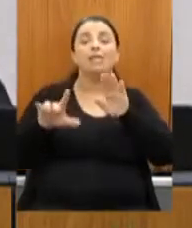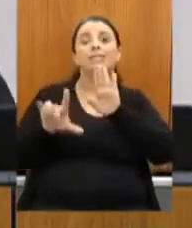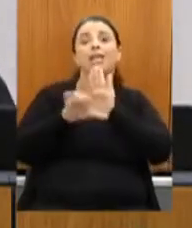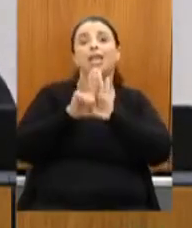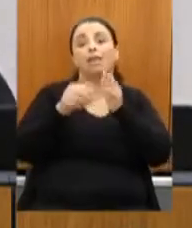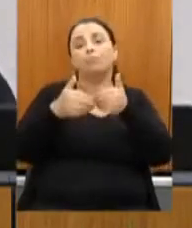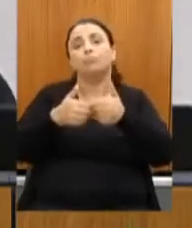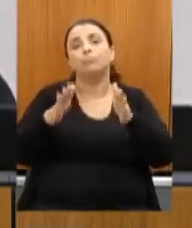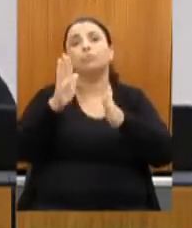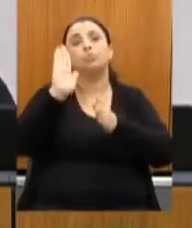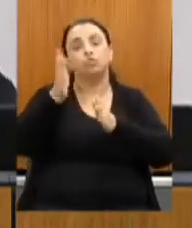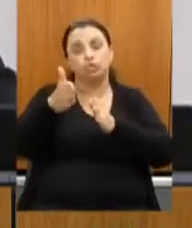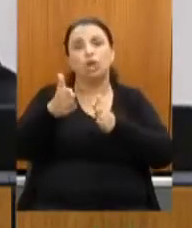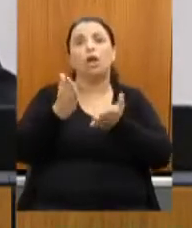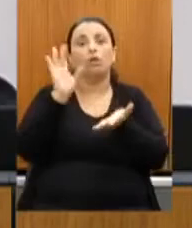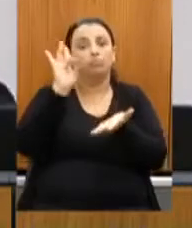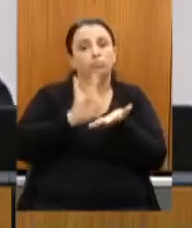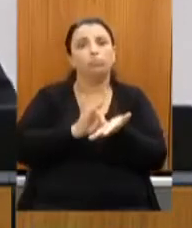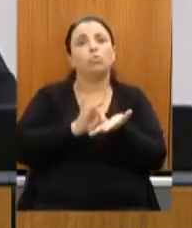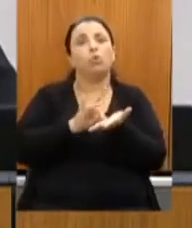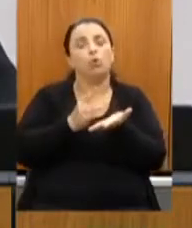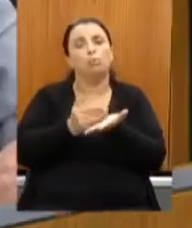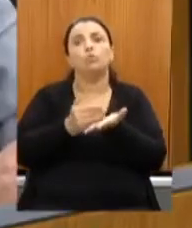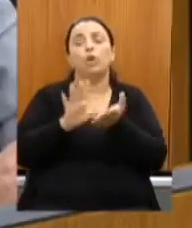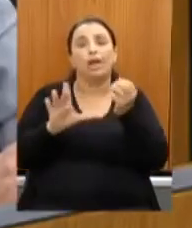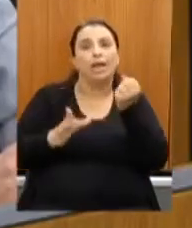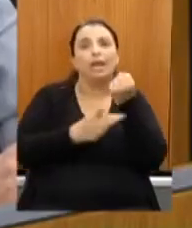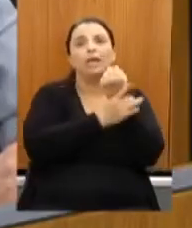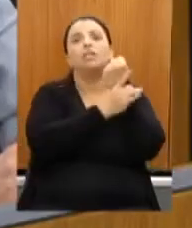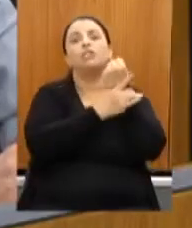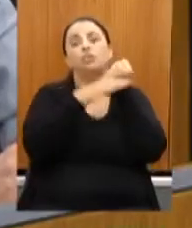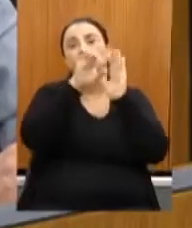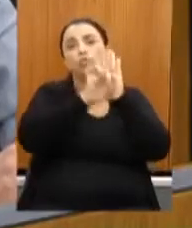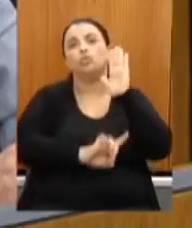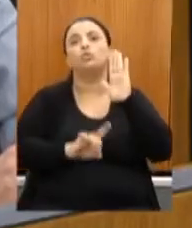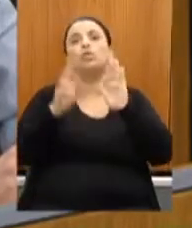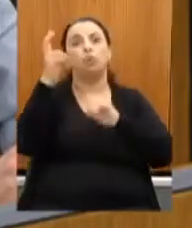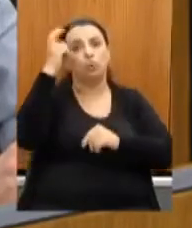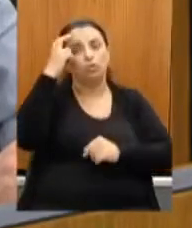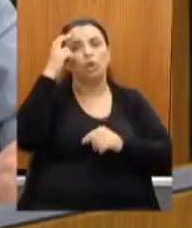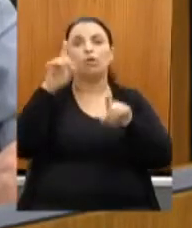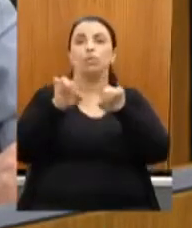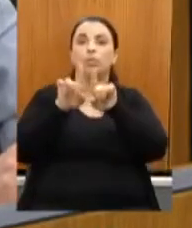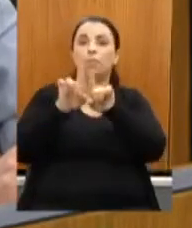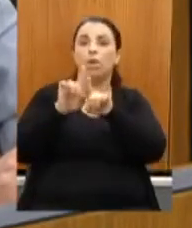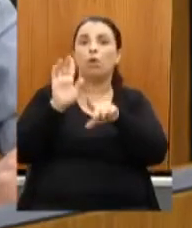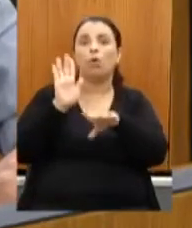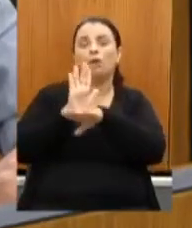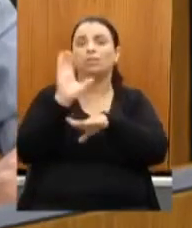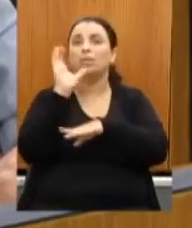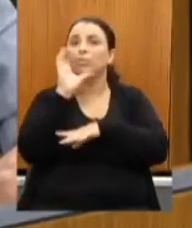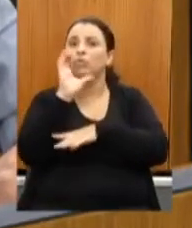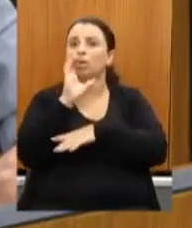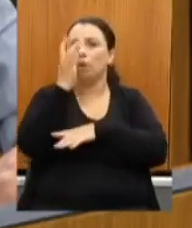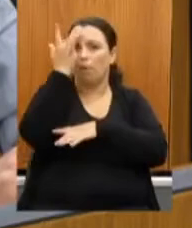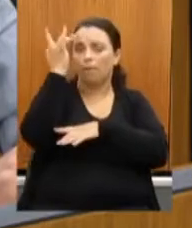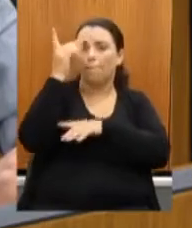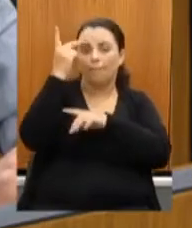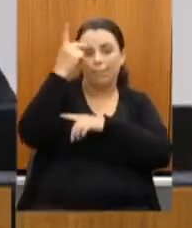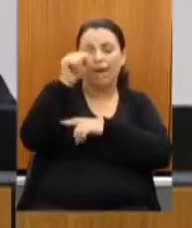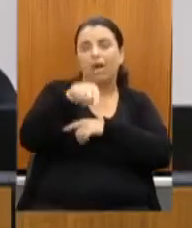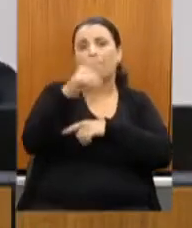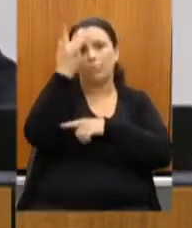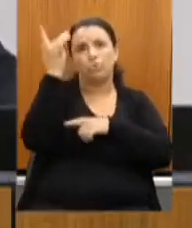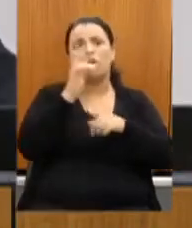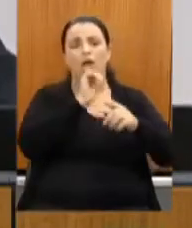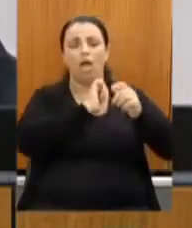criou e garantiu os direitos culturais, o auxílio emergencial para os artistas, técnicos e